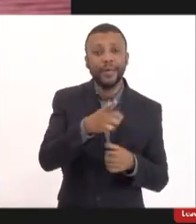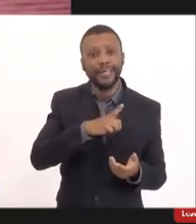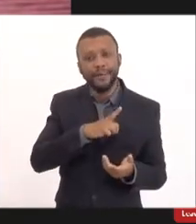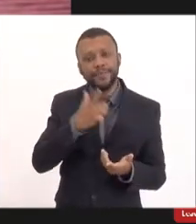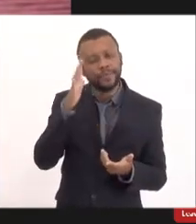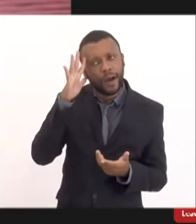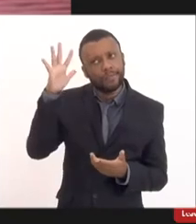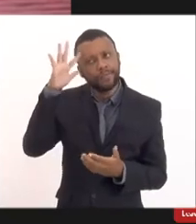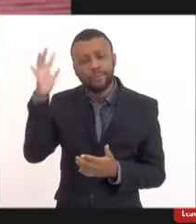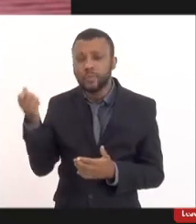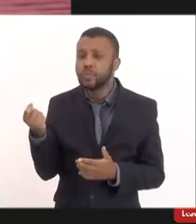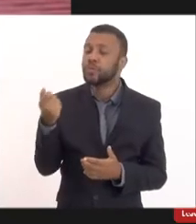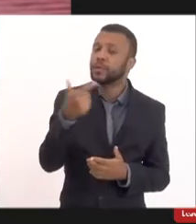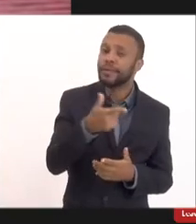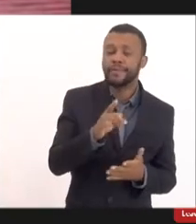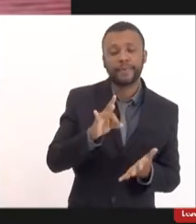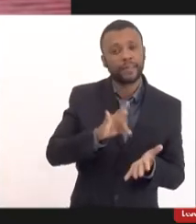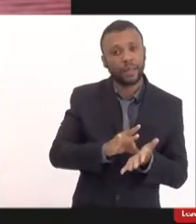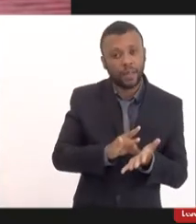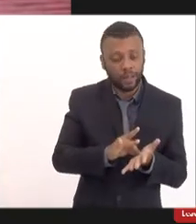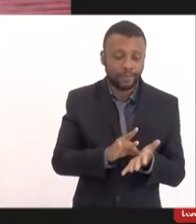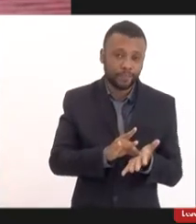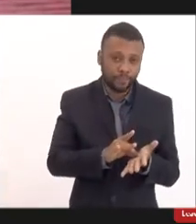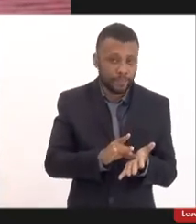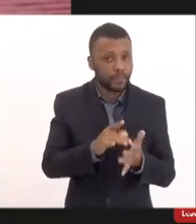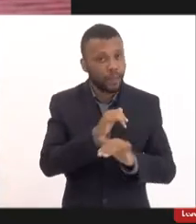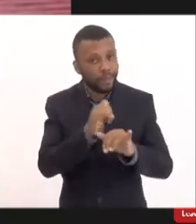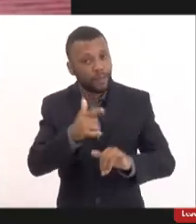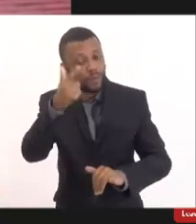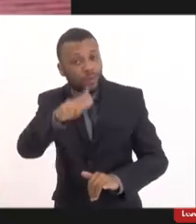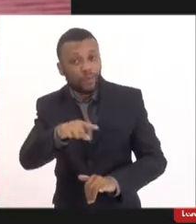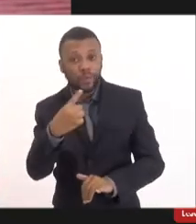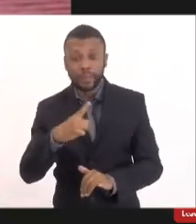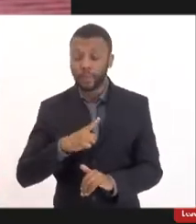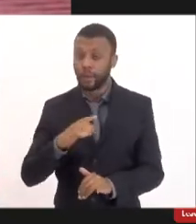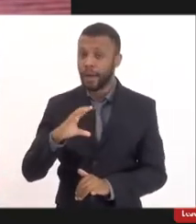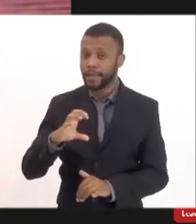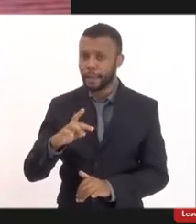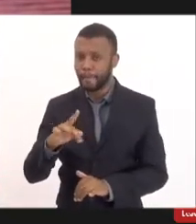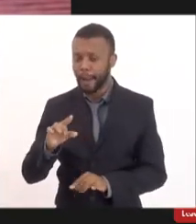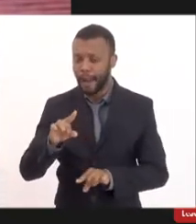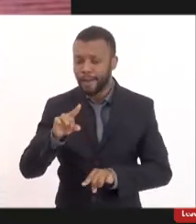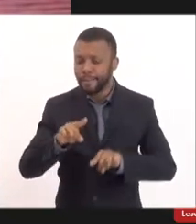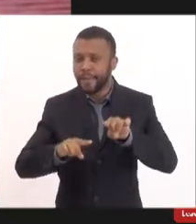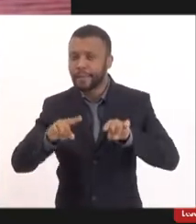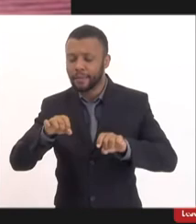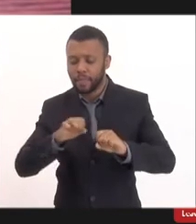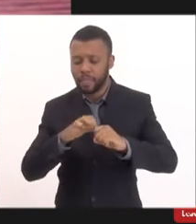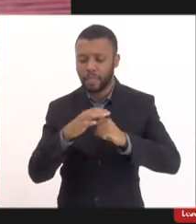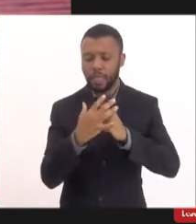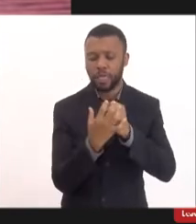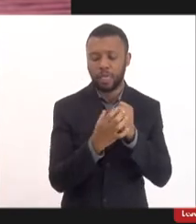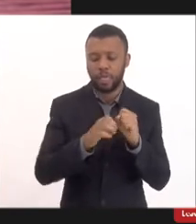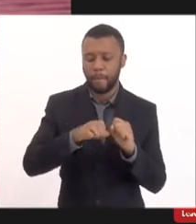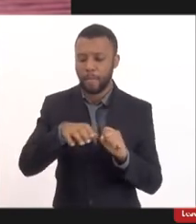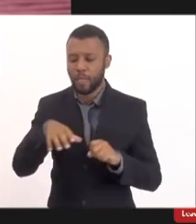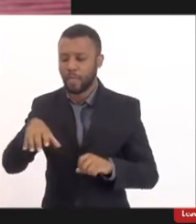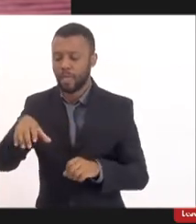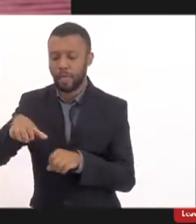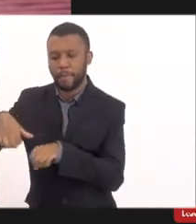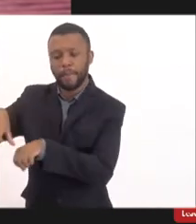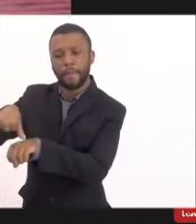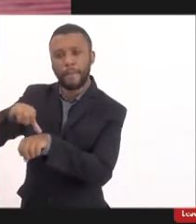afinal de contas repito nós estamos diante de uma cepa da cepa Ômicron que essa vacina não foi testada